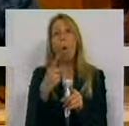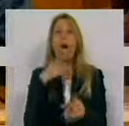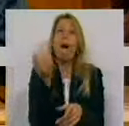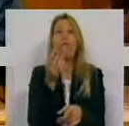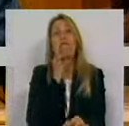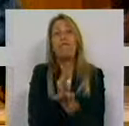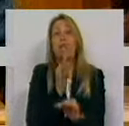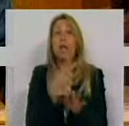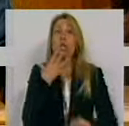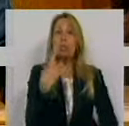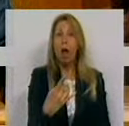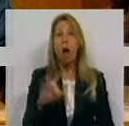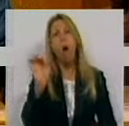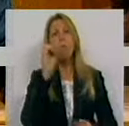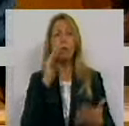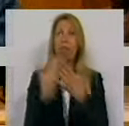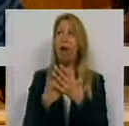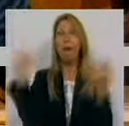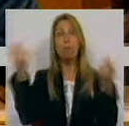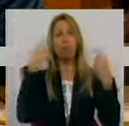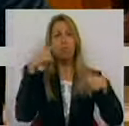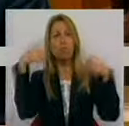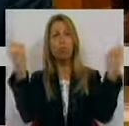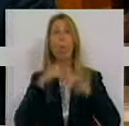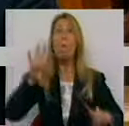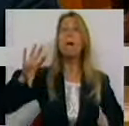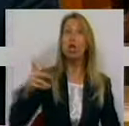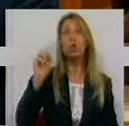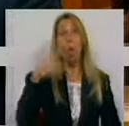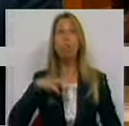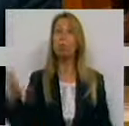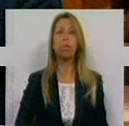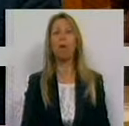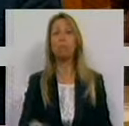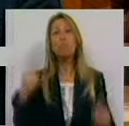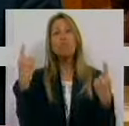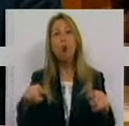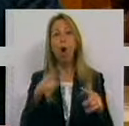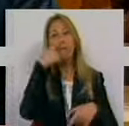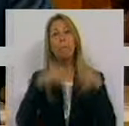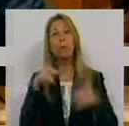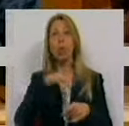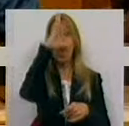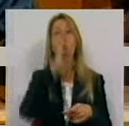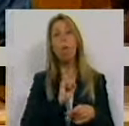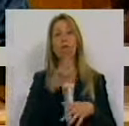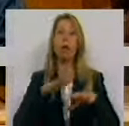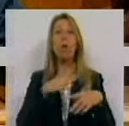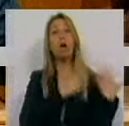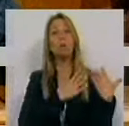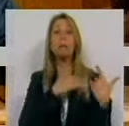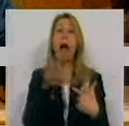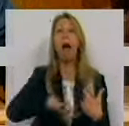promoverem o país, em vez de promoverem Portugal, promoviam o membro do Governo que dotelava essa área. Todos nos lembramos